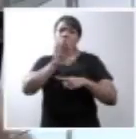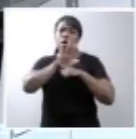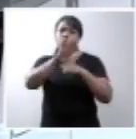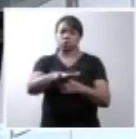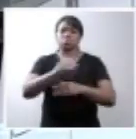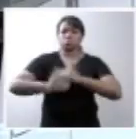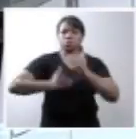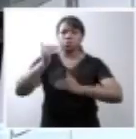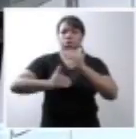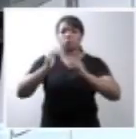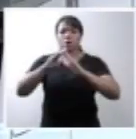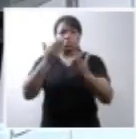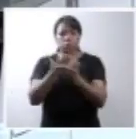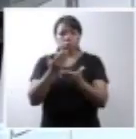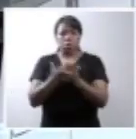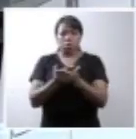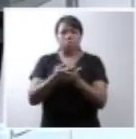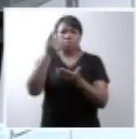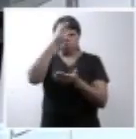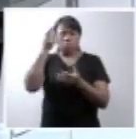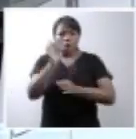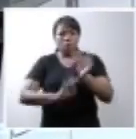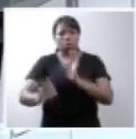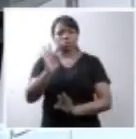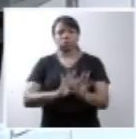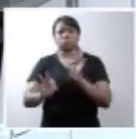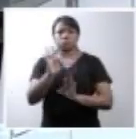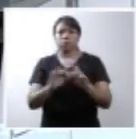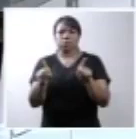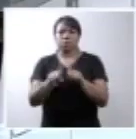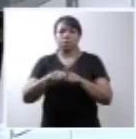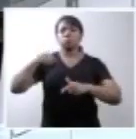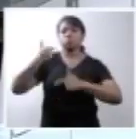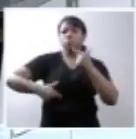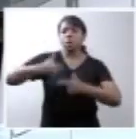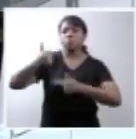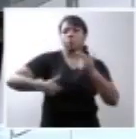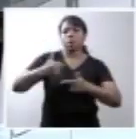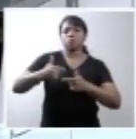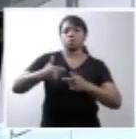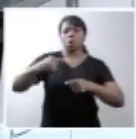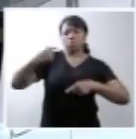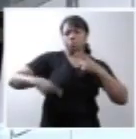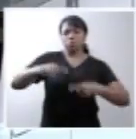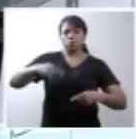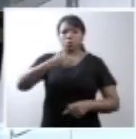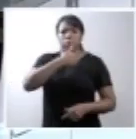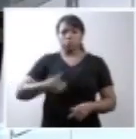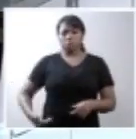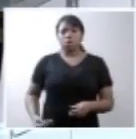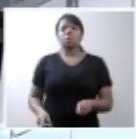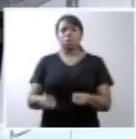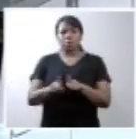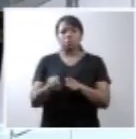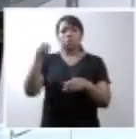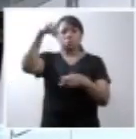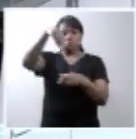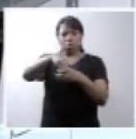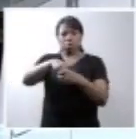o desenvolvimento da Escola de Gente, uma organização cuja missão é trabalhar para que políticas públicas sejam inclusivas.